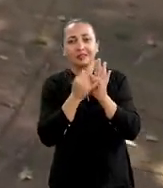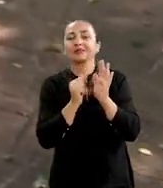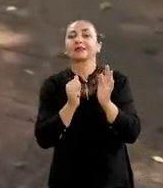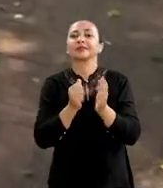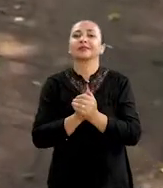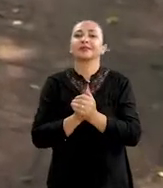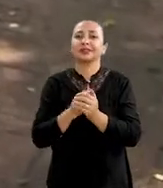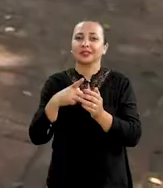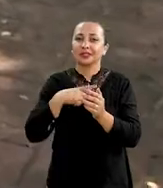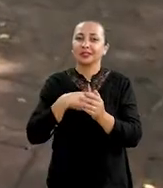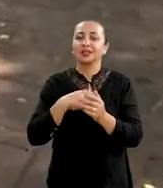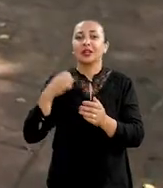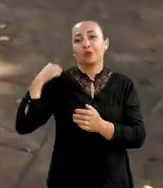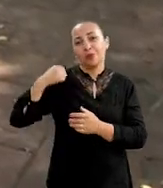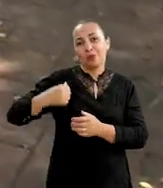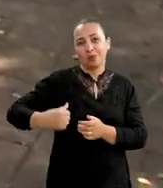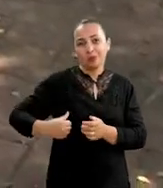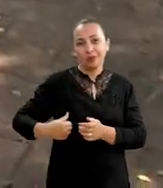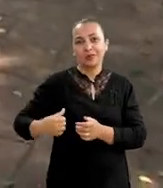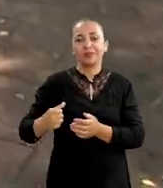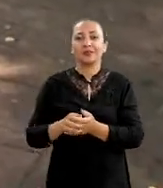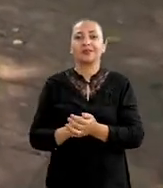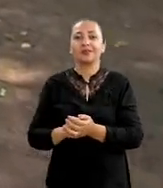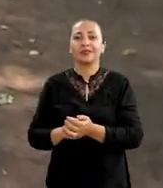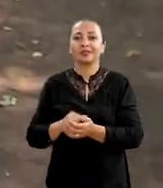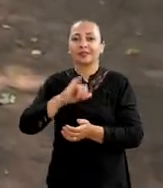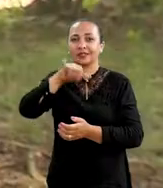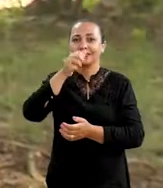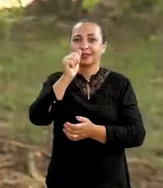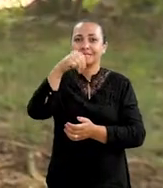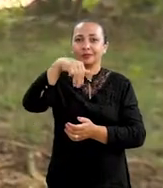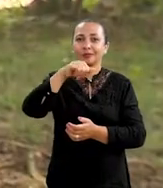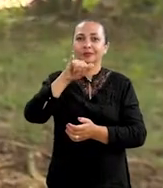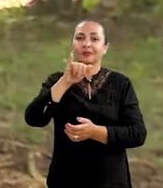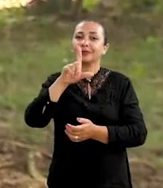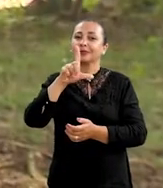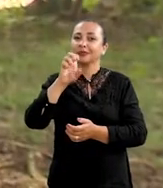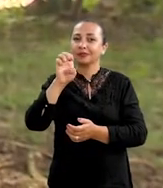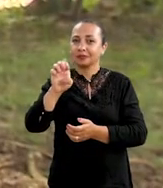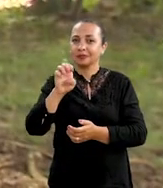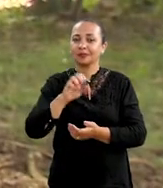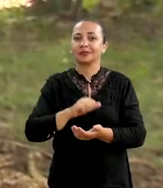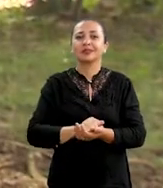inscrevemos, e teve uma bolsista, a Jamile,